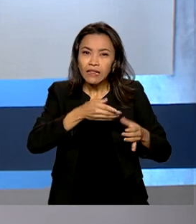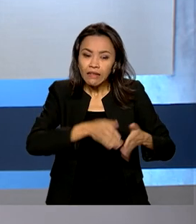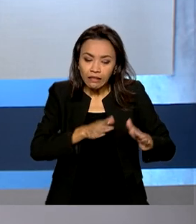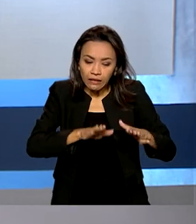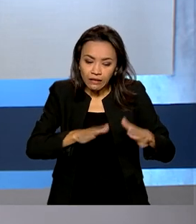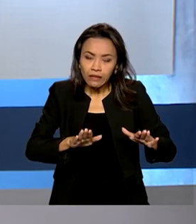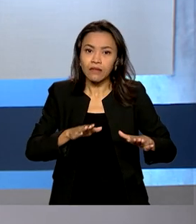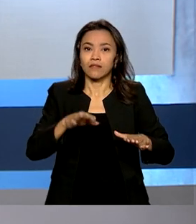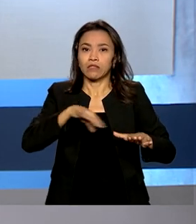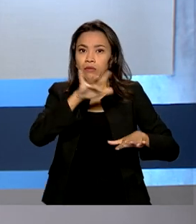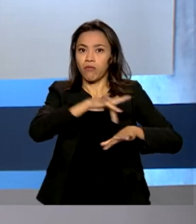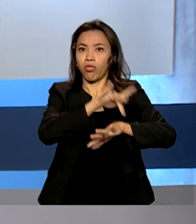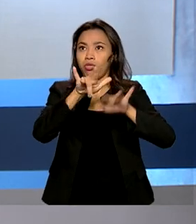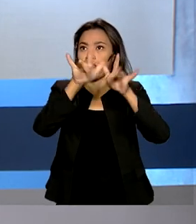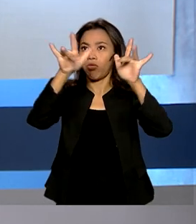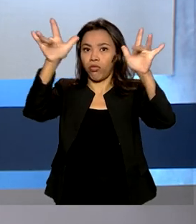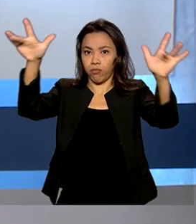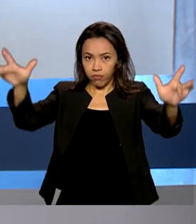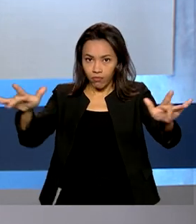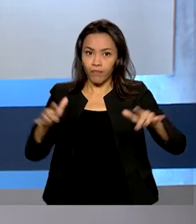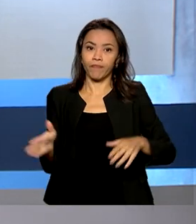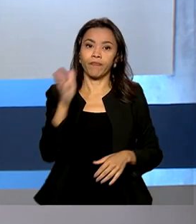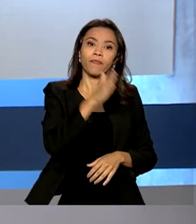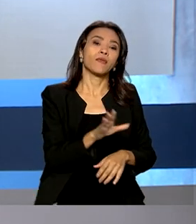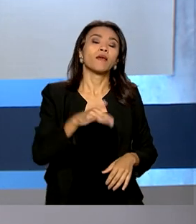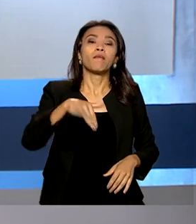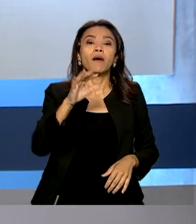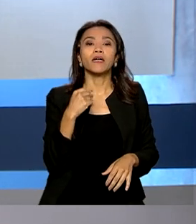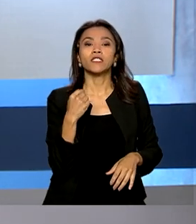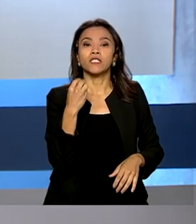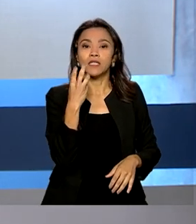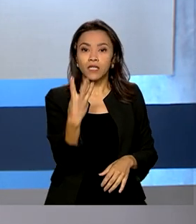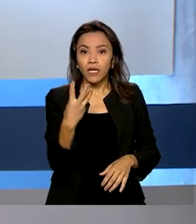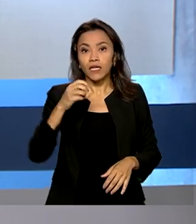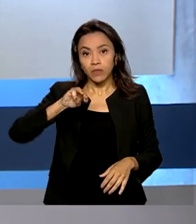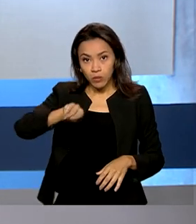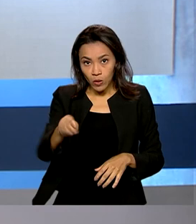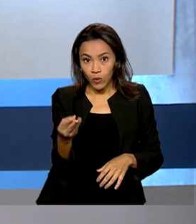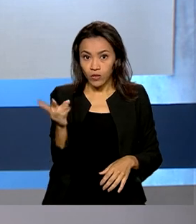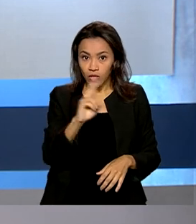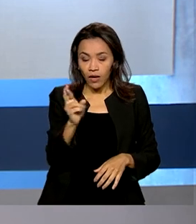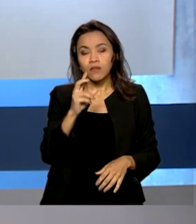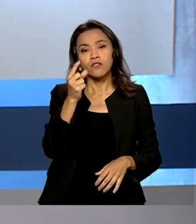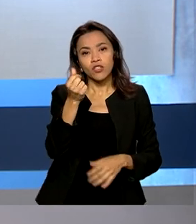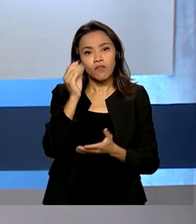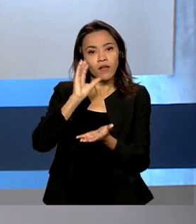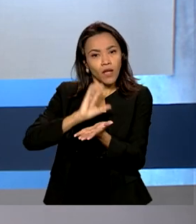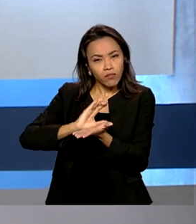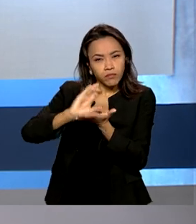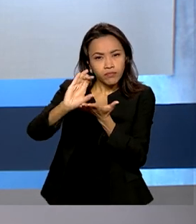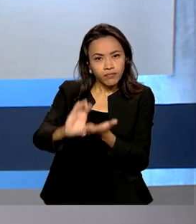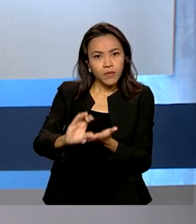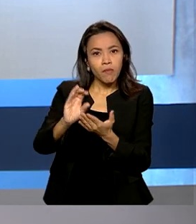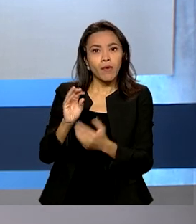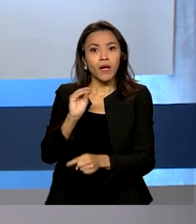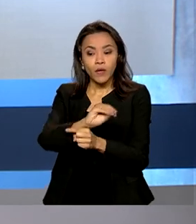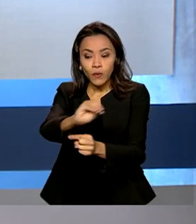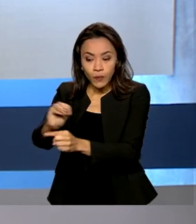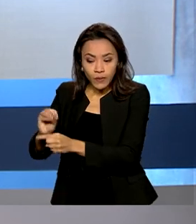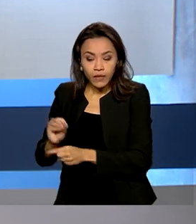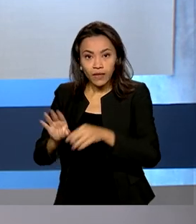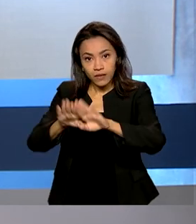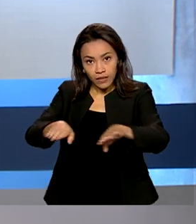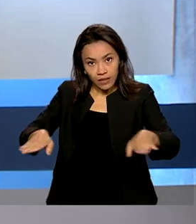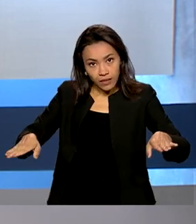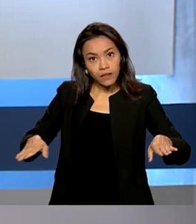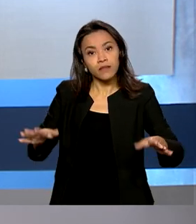Mais de 23 milhões de reais vão ser repassados para promover a saúde de crianças em situação de pobreza.